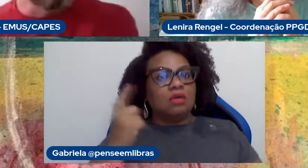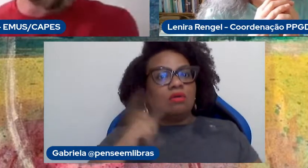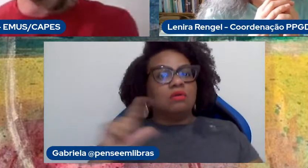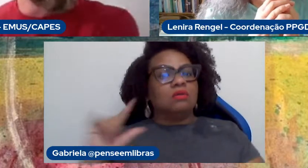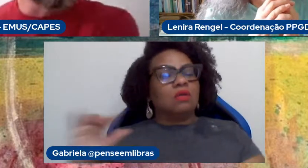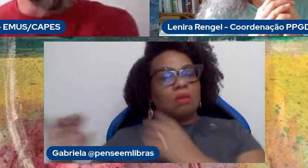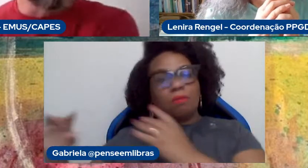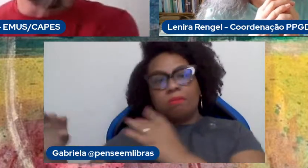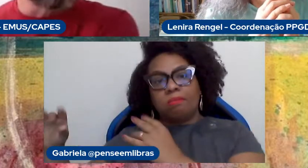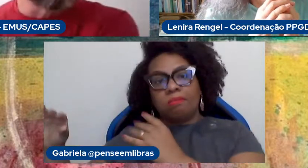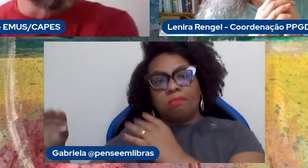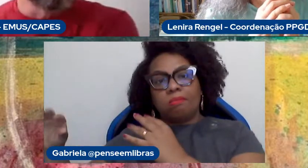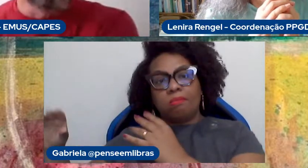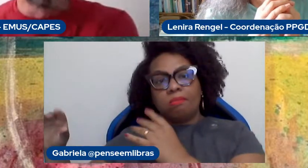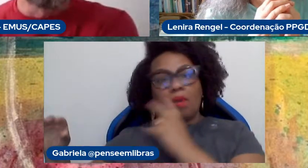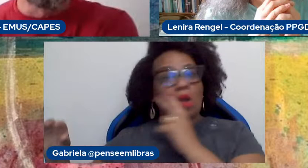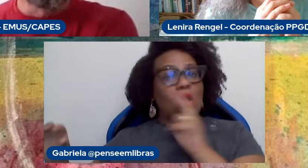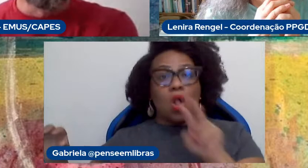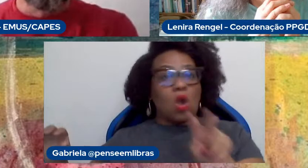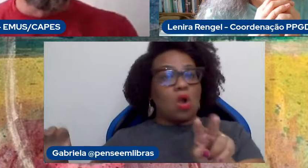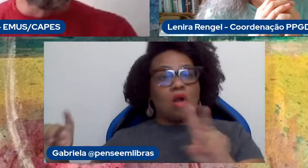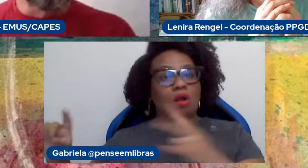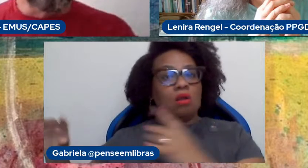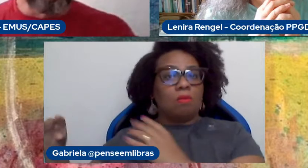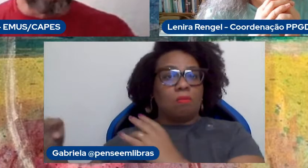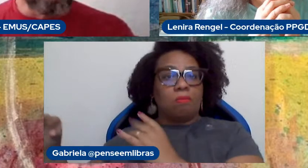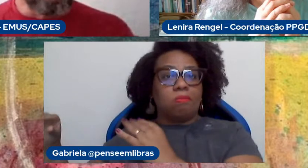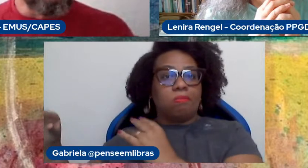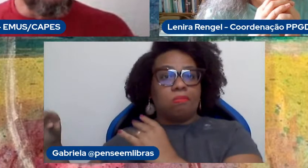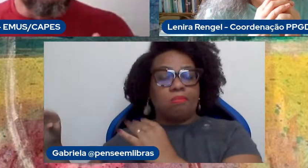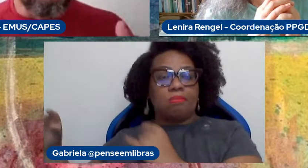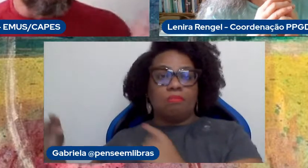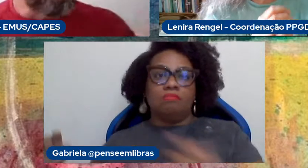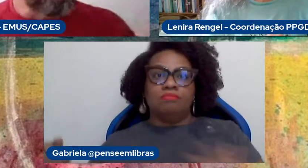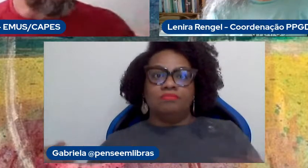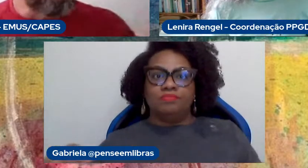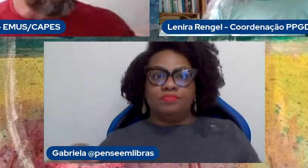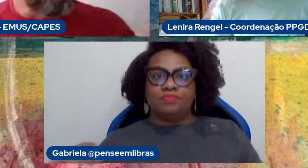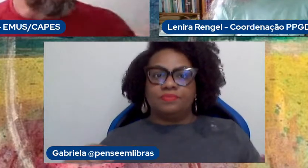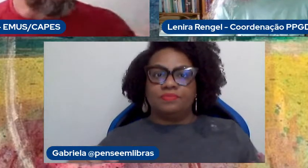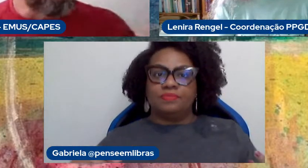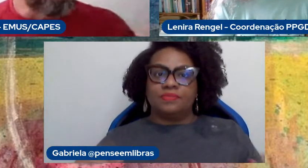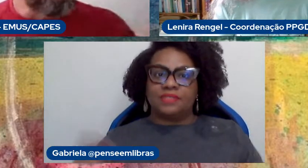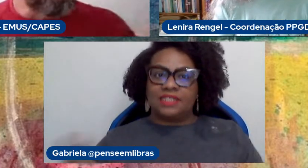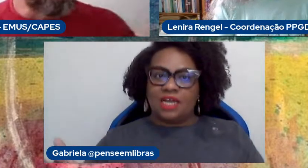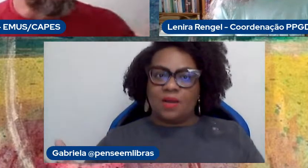O instrumento, ele é escondido da visão. Então, a gente...